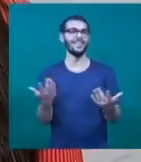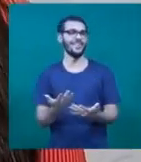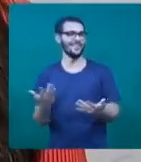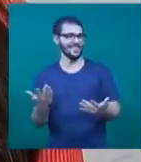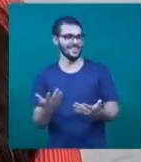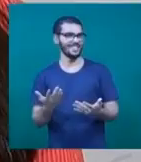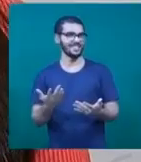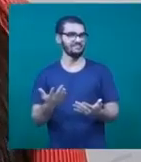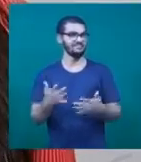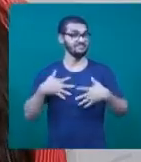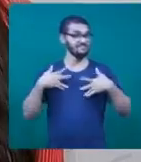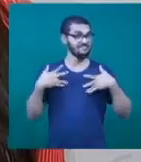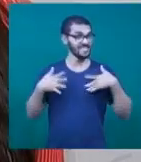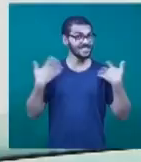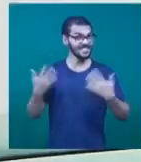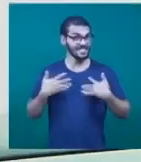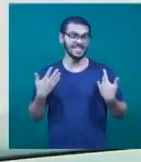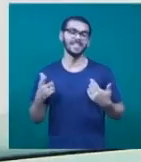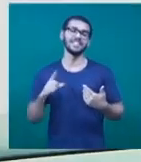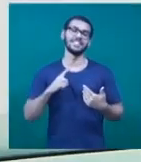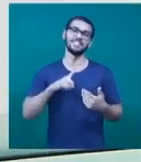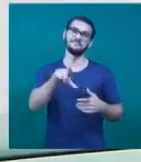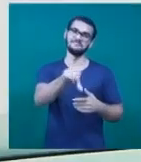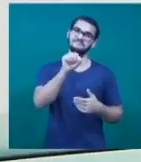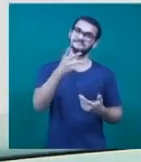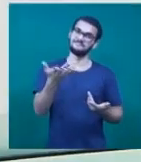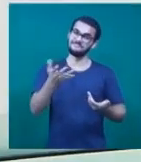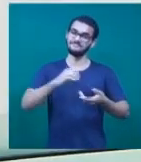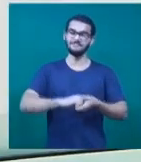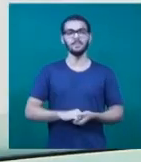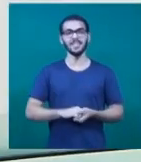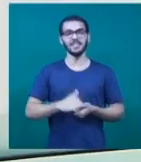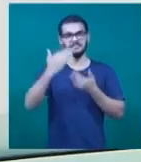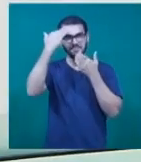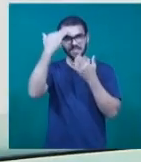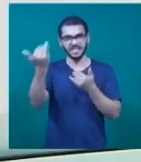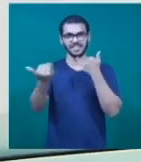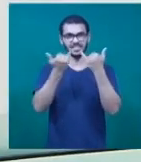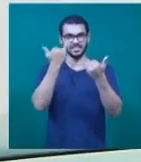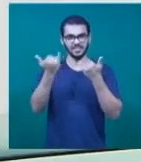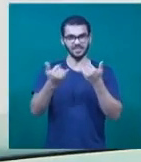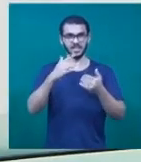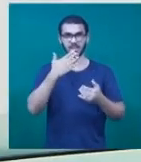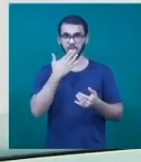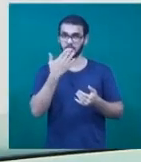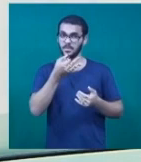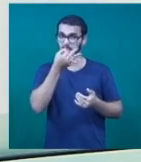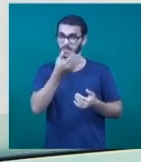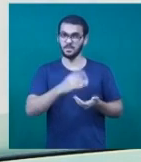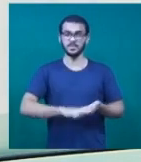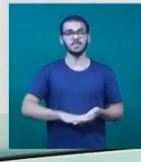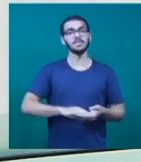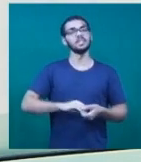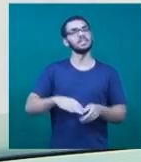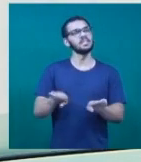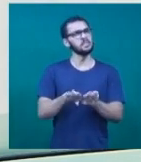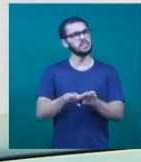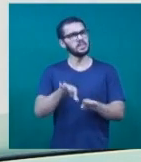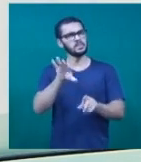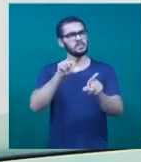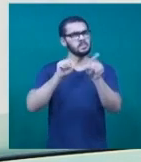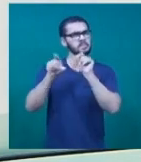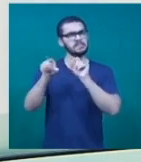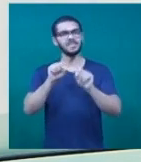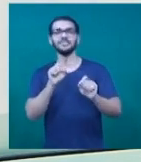quem quer divertir, está aí uma boa opção. Obrigado, Zislene, pelas informações. Fica, então, a dica. E tem muitas opções também para você aí de casa